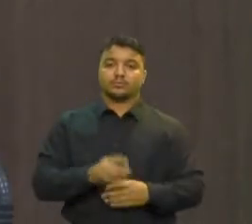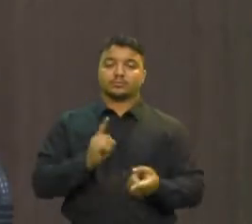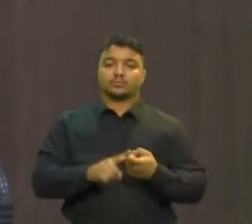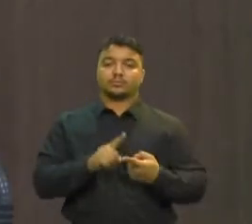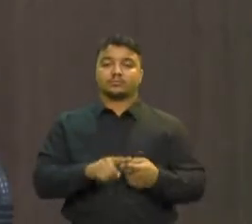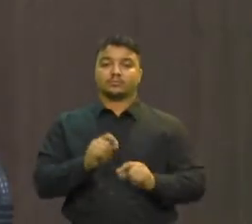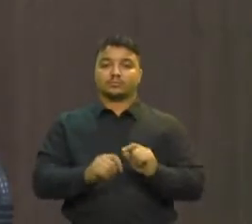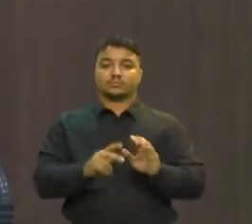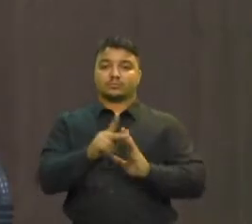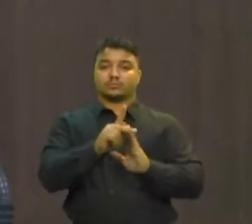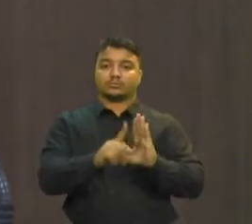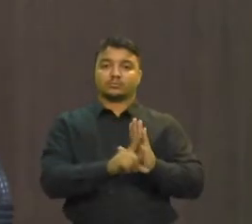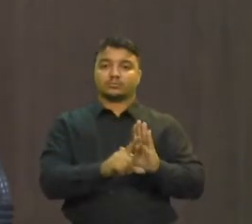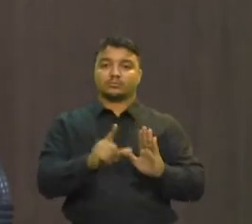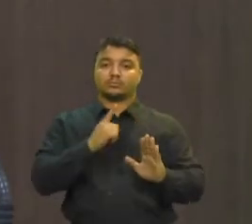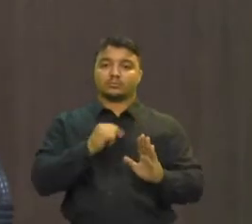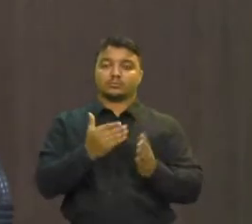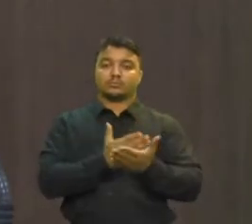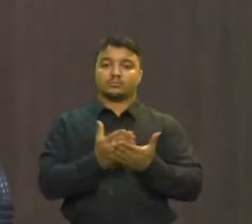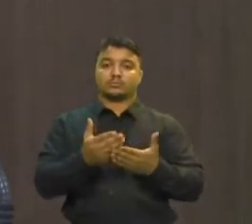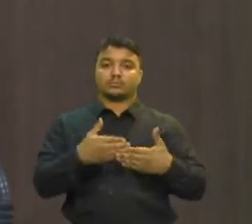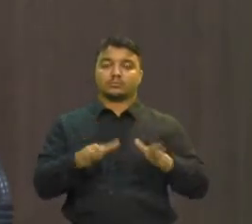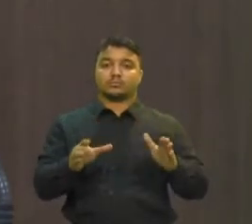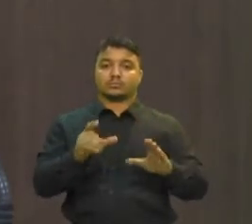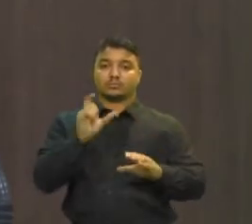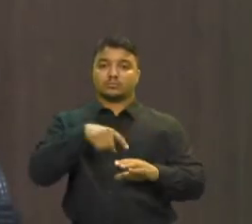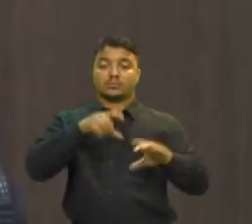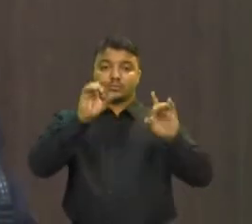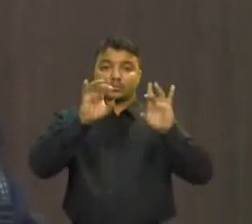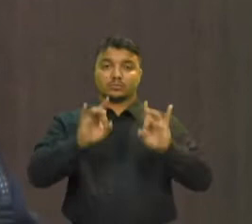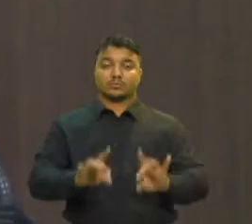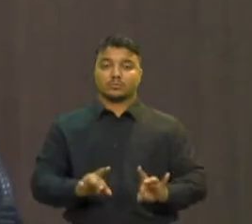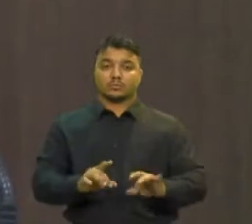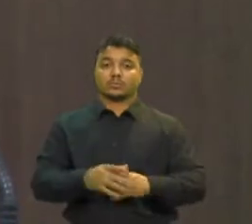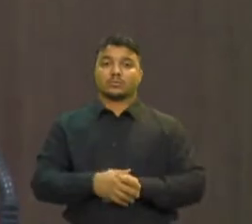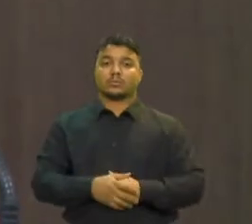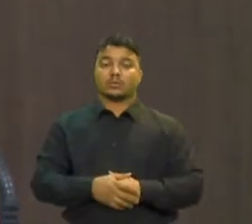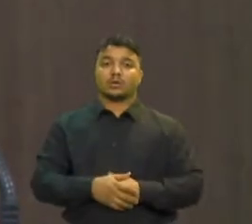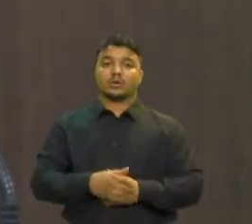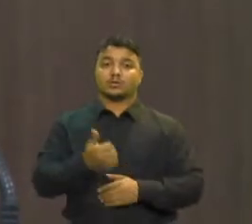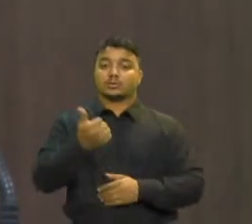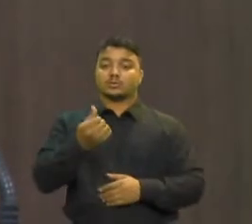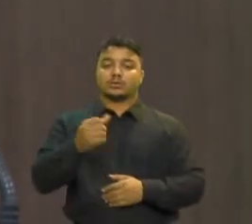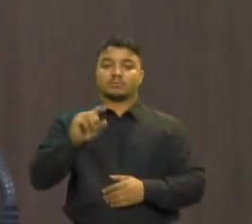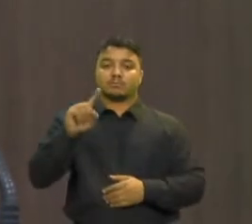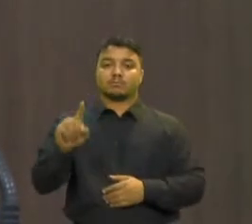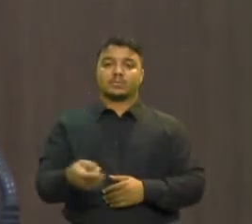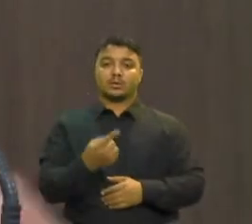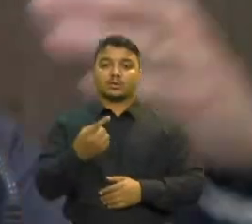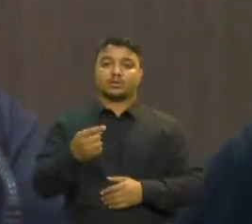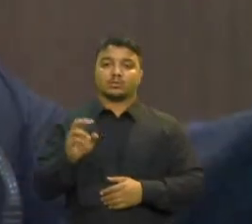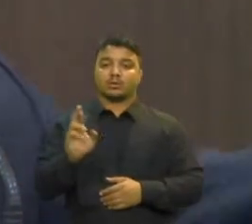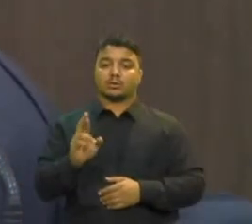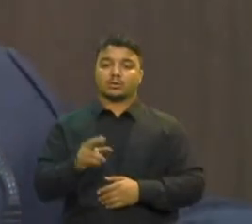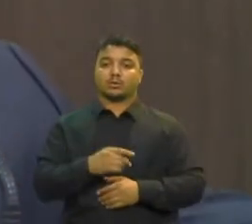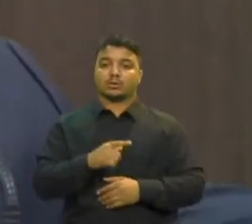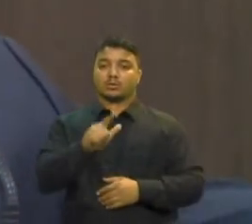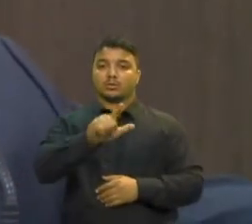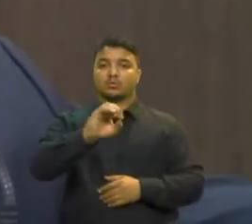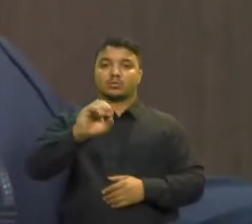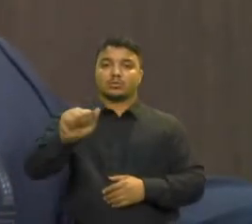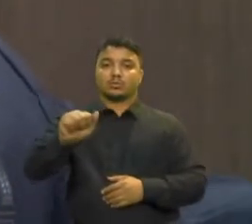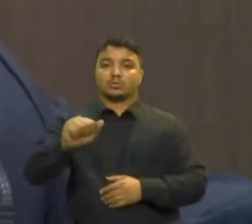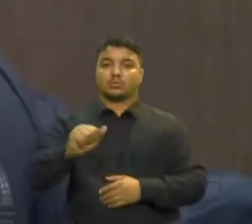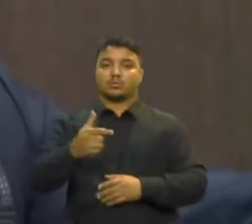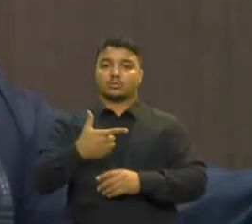projeto de lei que autoriza a abertura de crédito especial no valor de 16 milhões de reais na Lei Orçamentária Anual